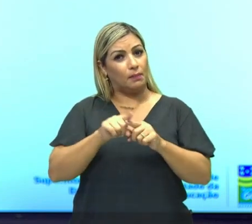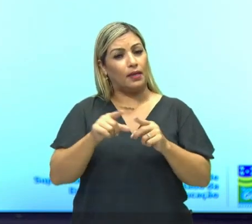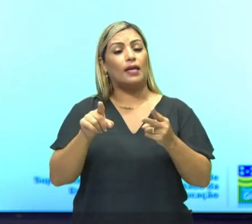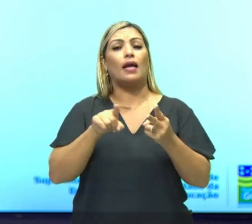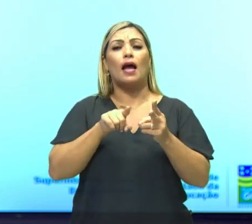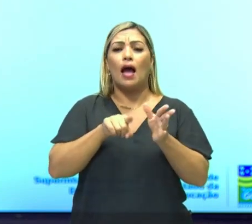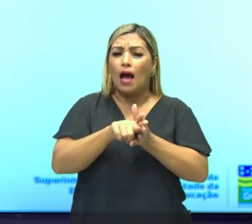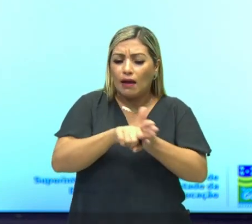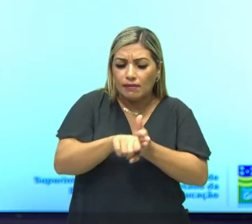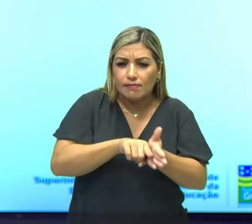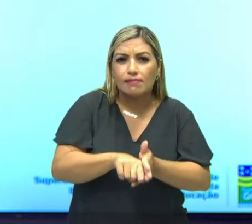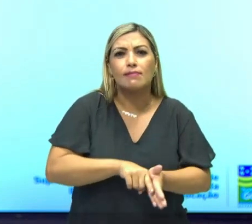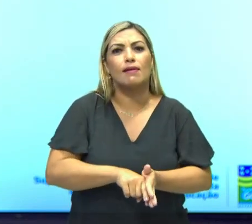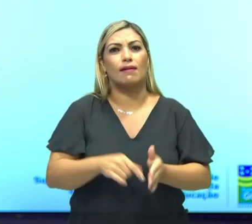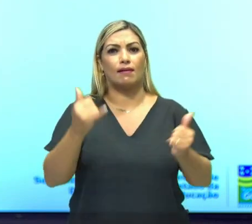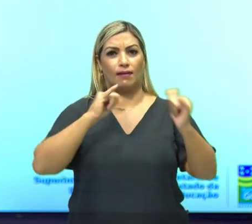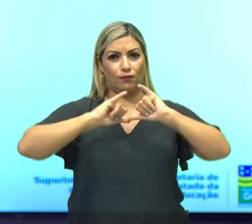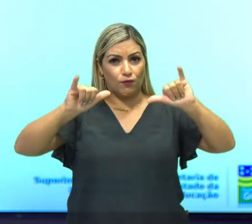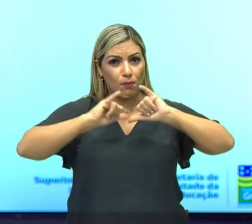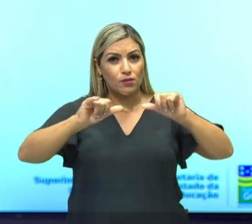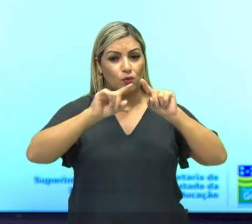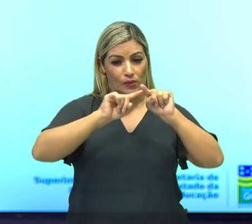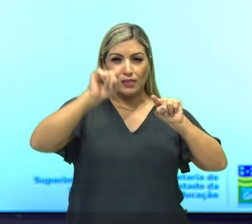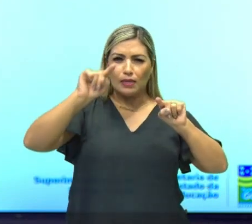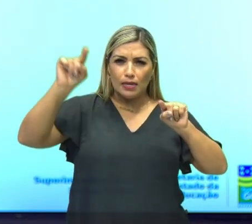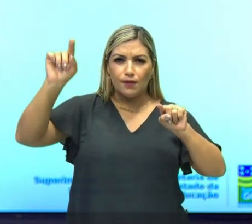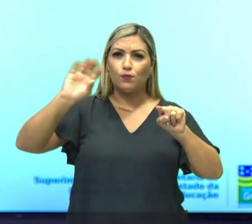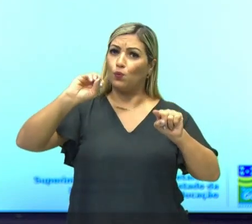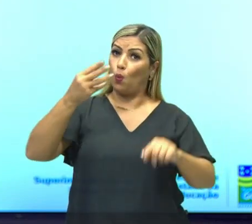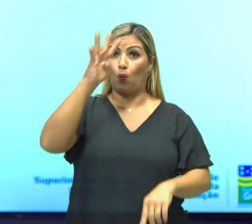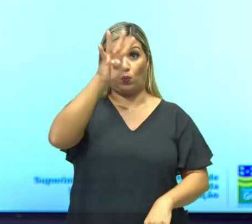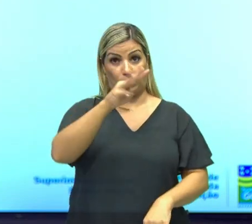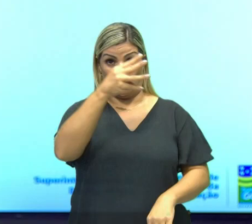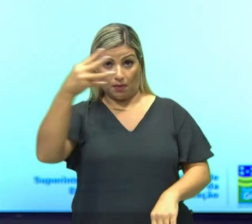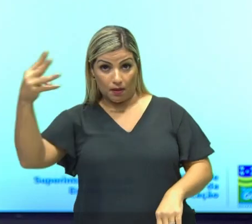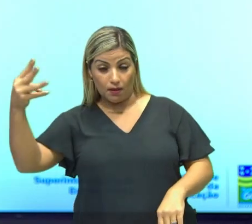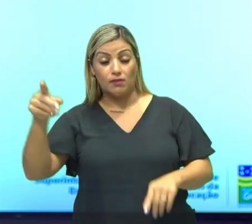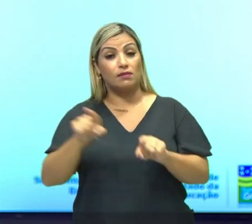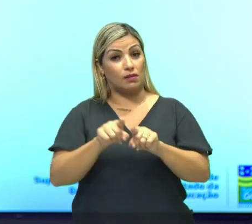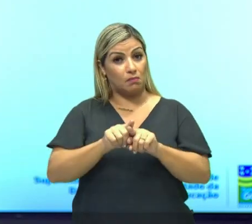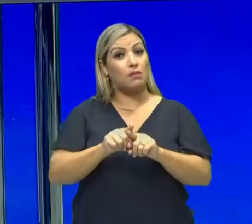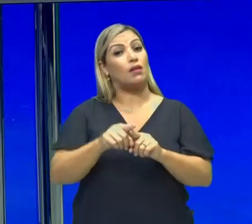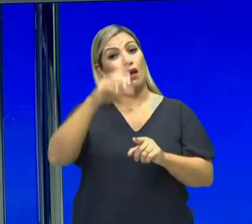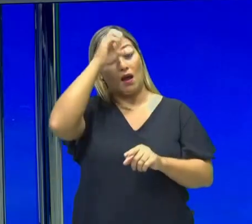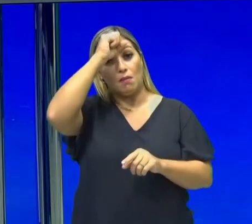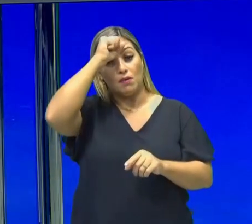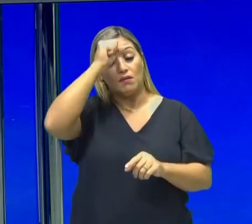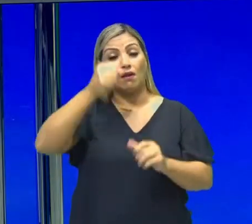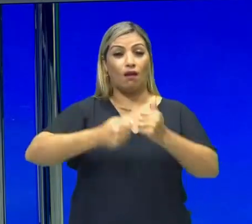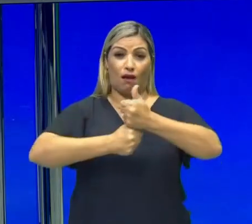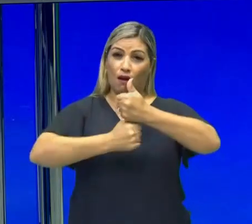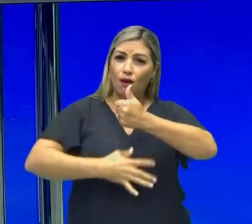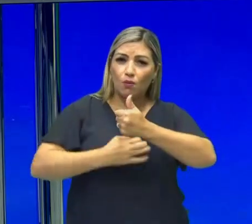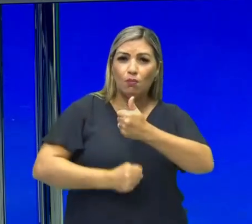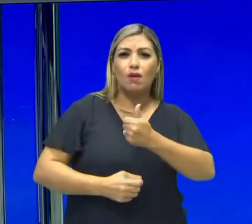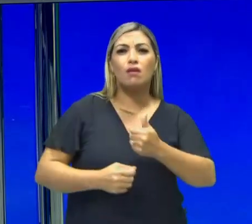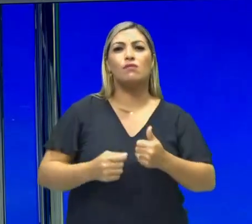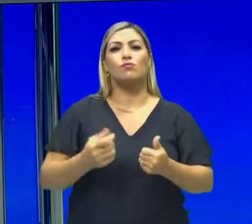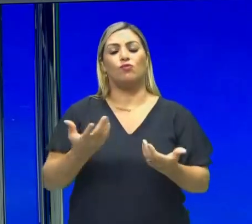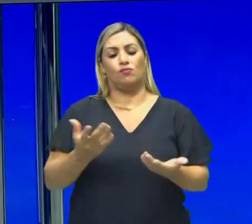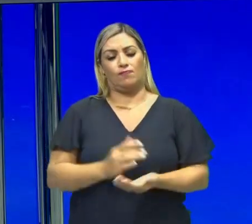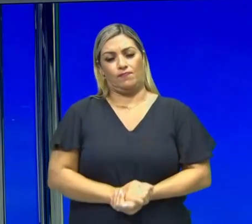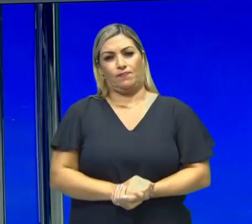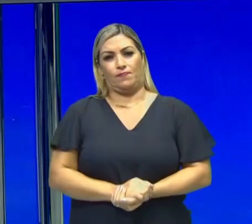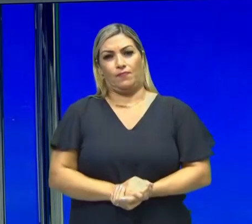informações expressas em gráficos ou tabelas como recursos para construção de argumentos. Dito isso,